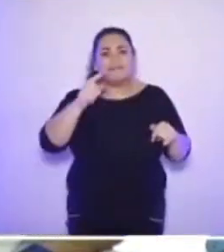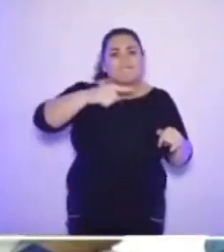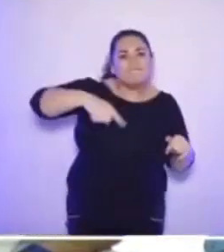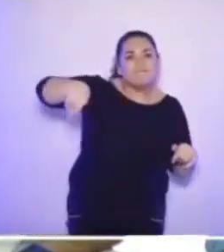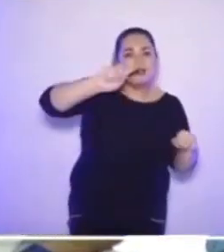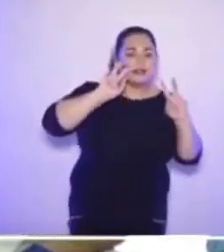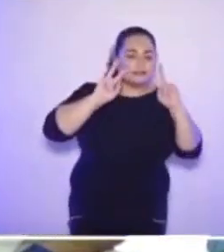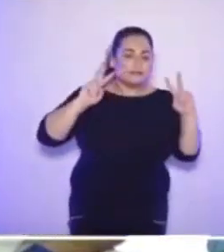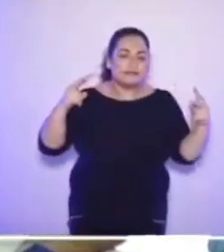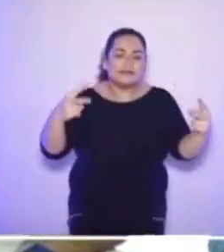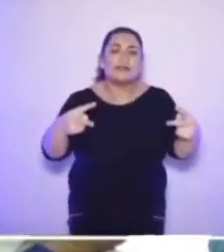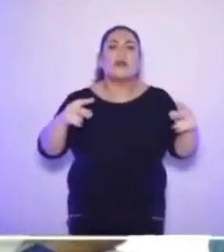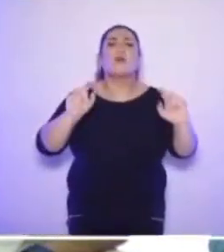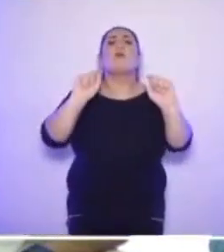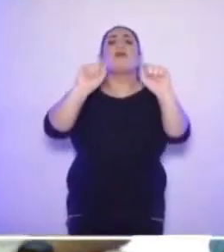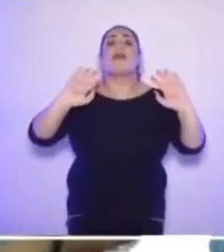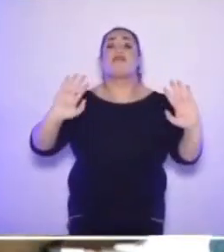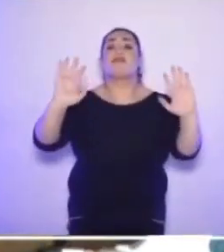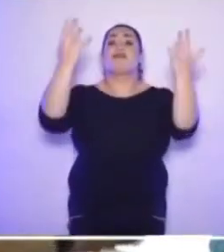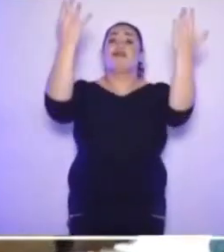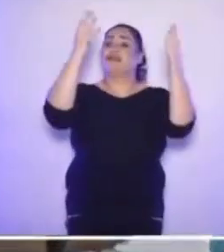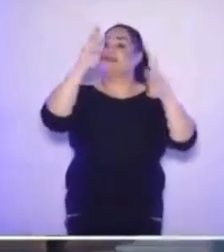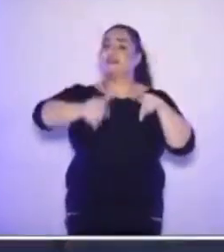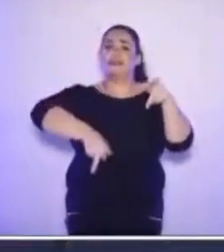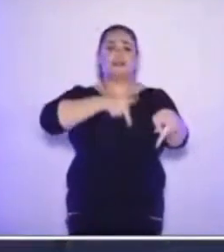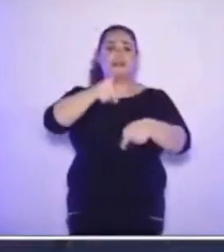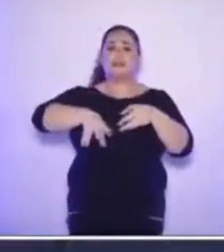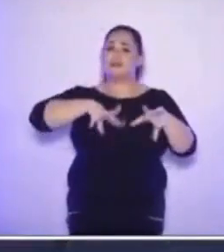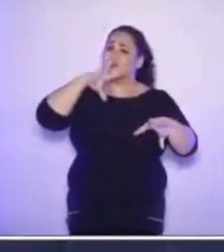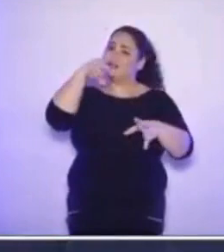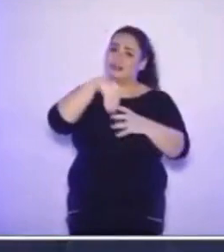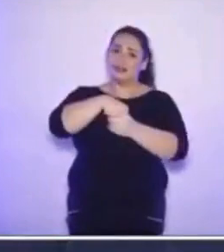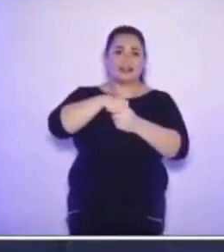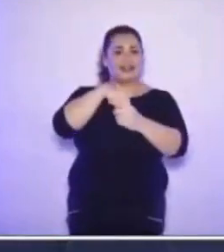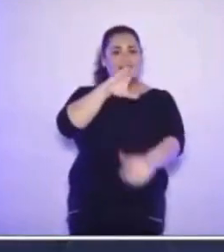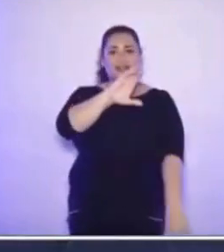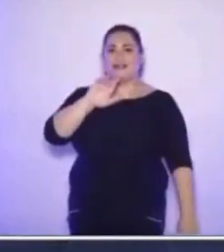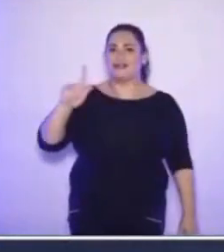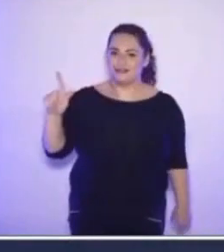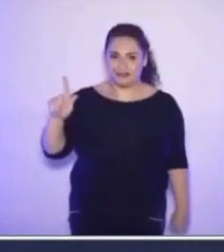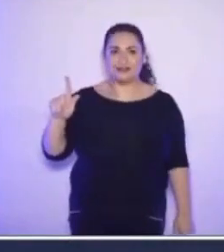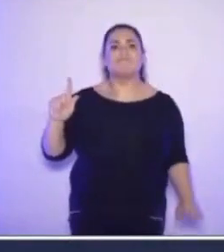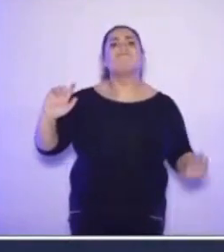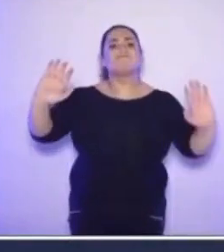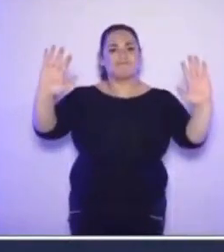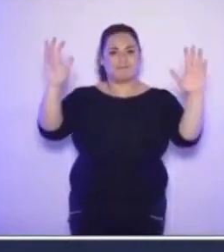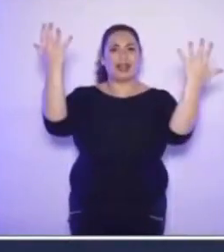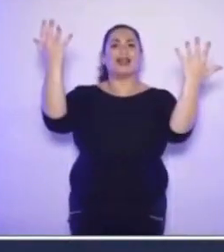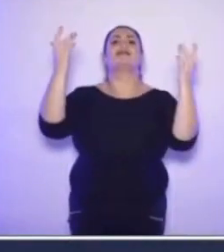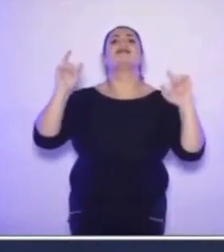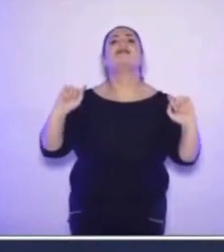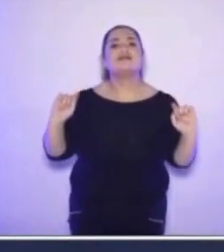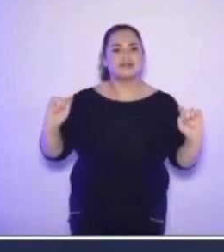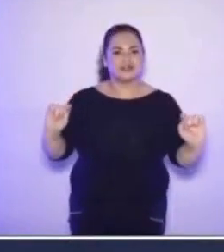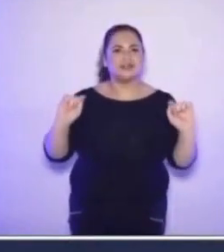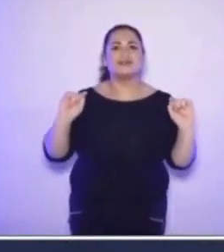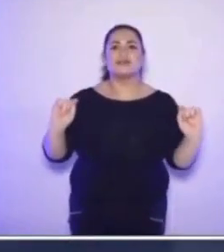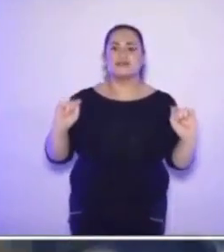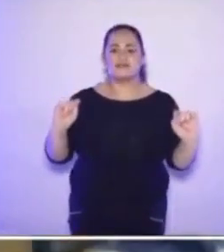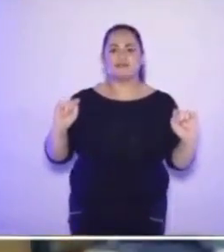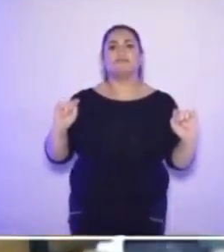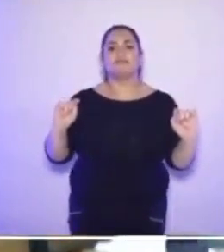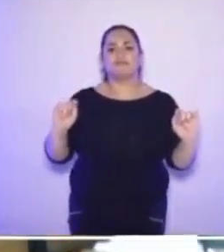povo de Campina Grande. Essa é a festa da nossa gente. Simbolicamente aqui representada por